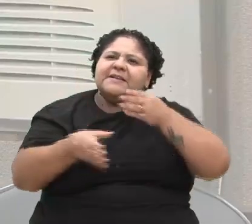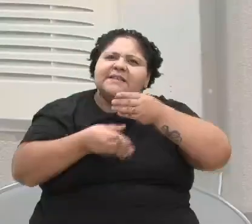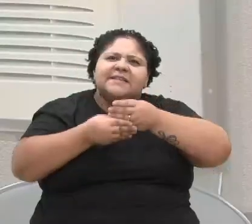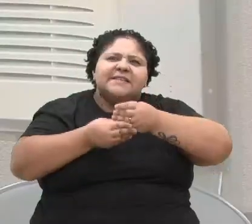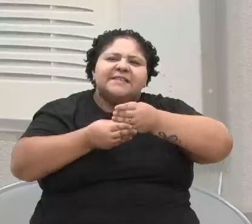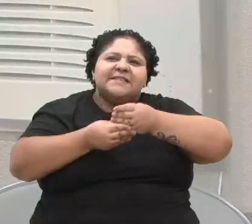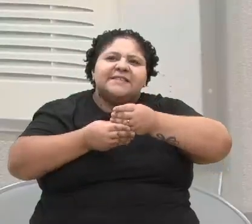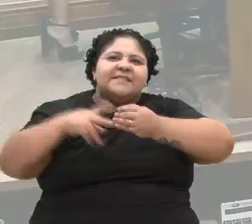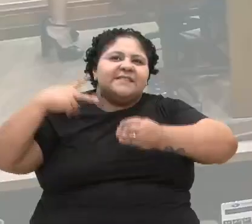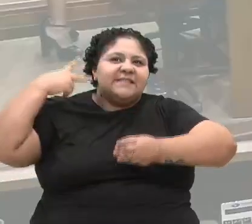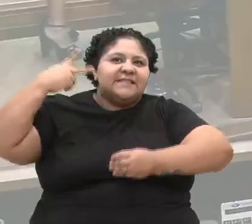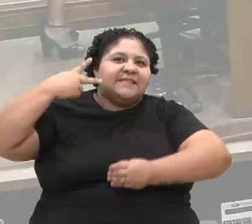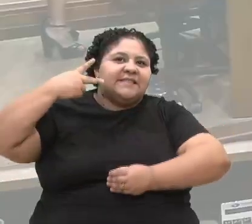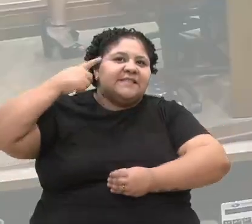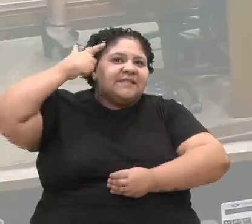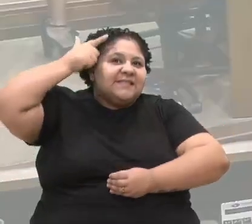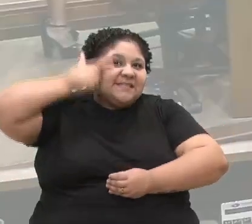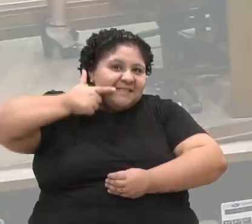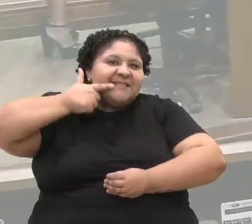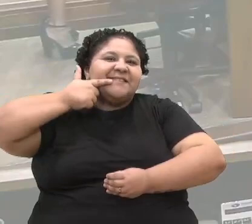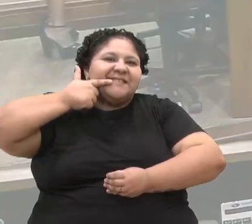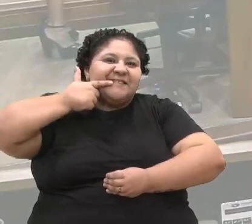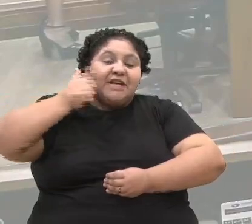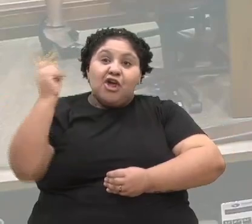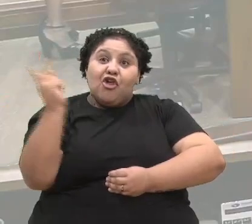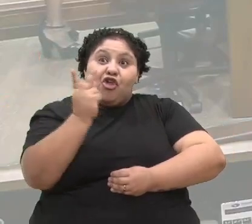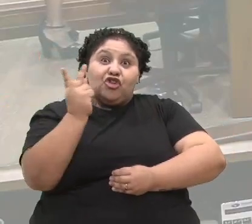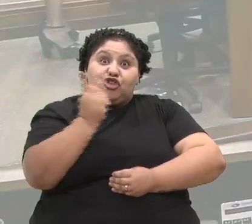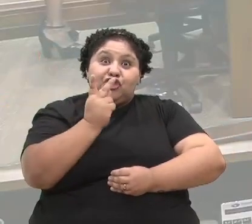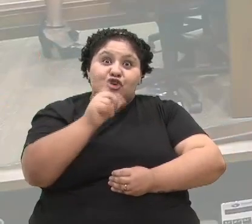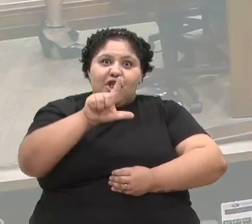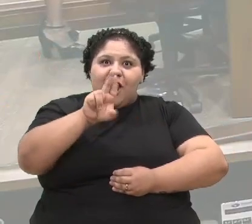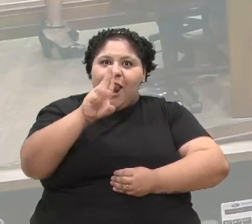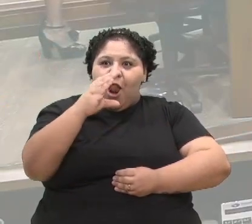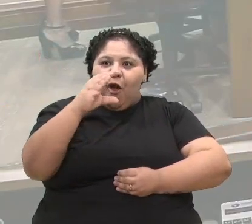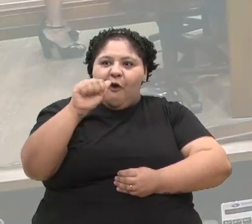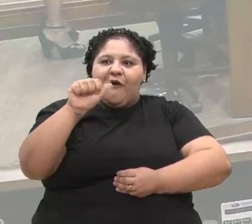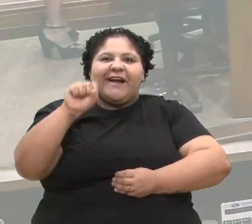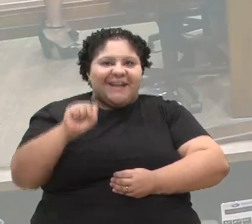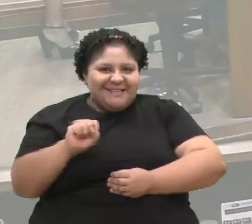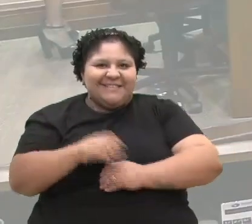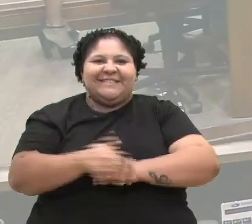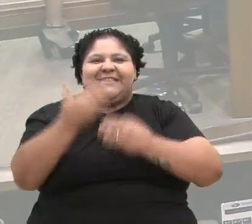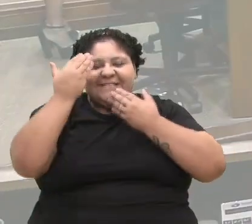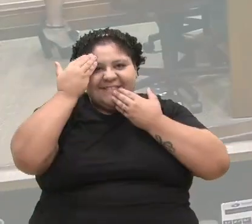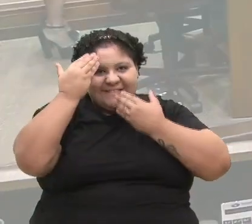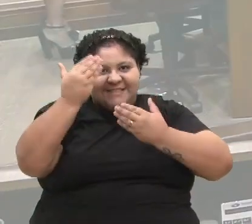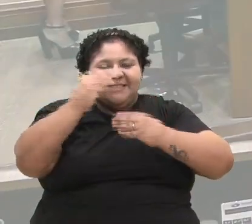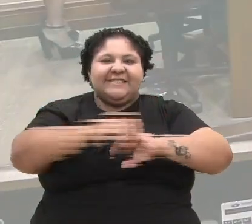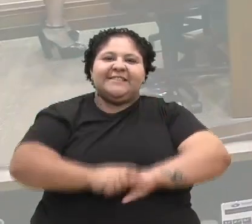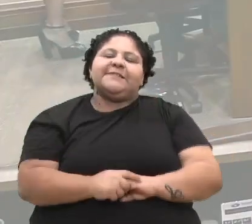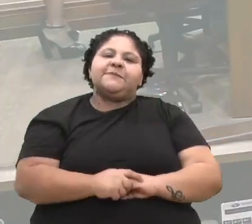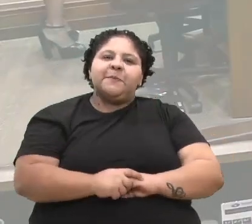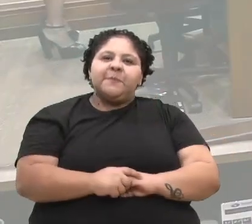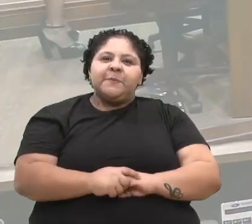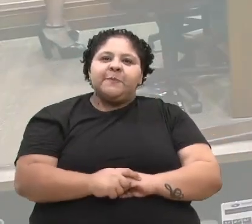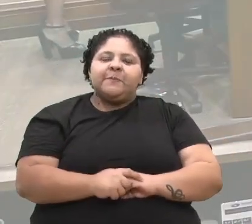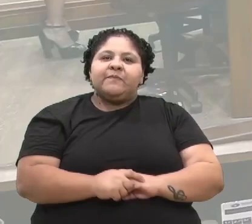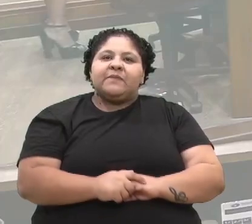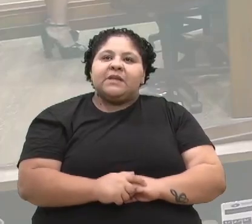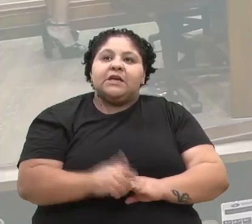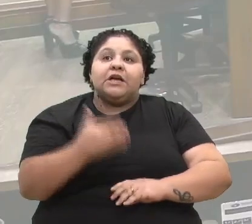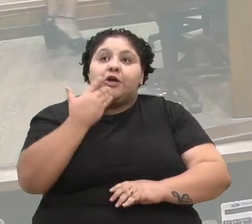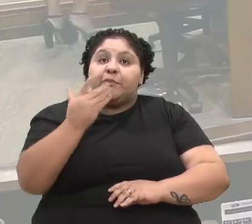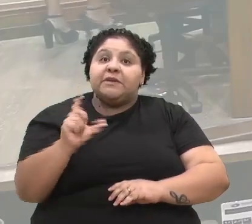Obrigado, vereador. De Lucas para Lucas, obrigado pela parte. Bom dia, presidente, colegas vereadores, vereadoras. Eu ia pedir a